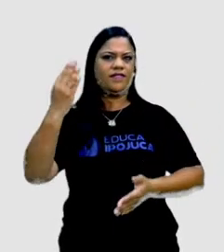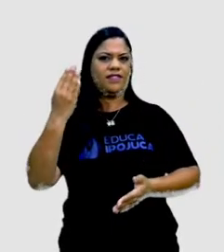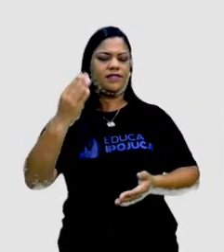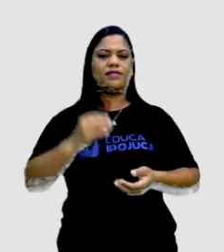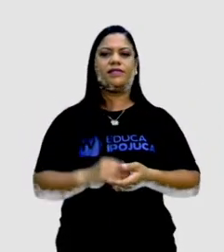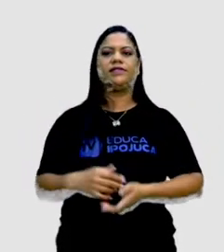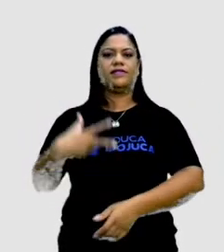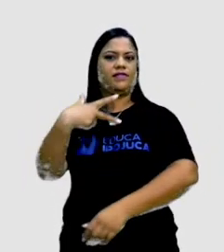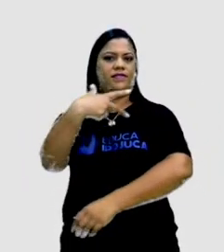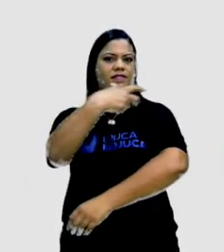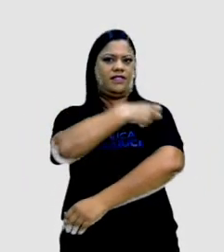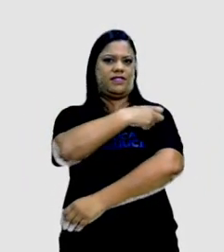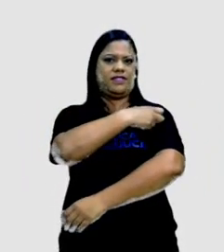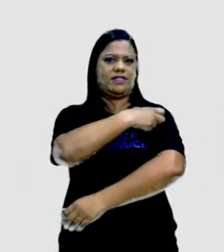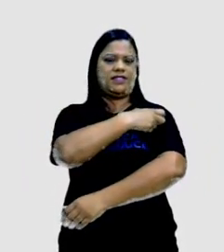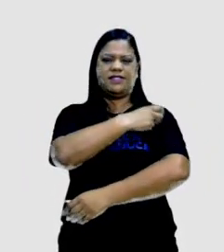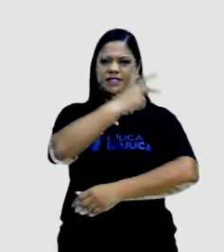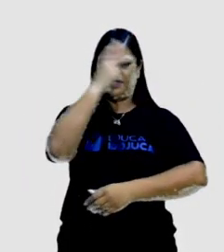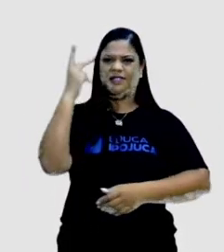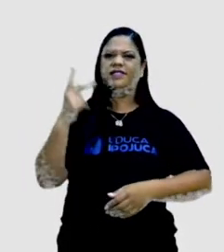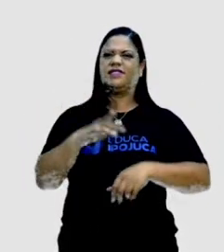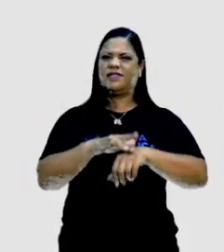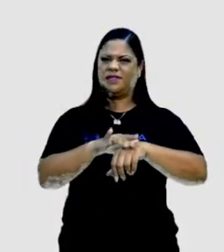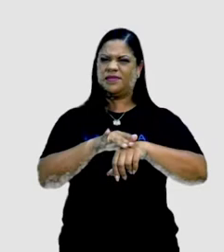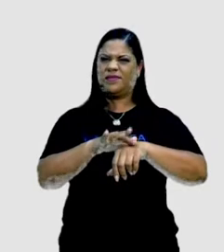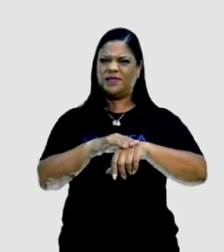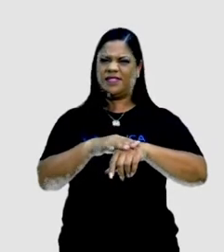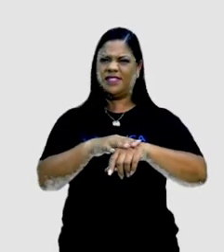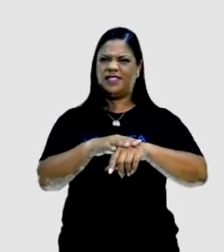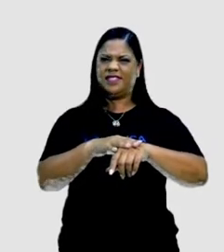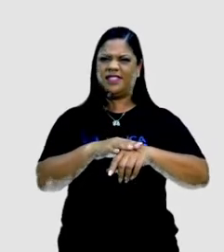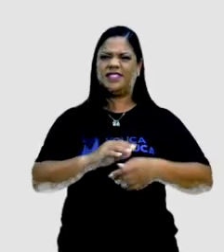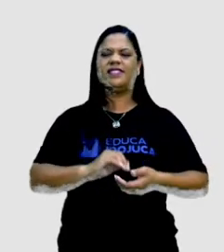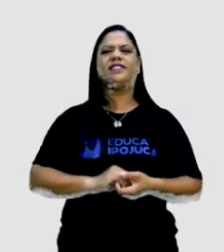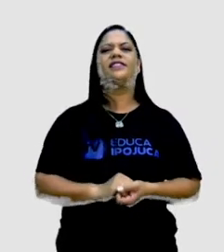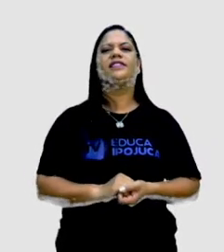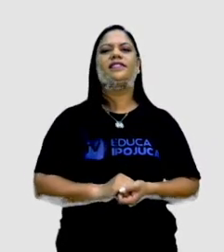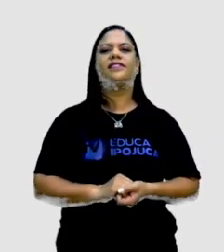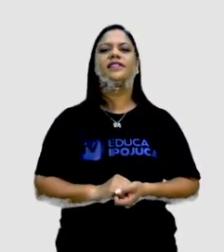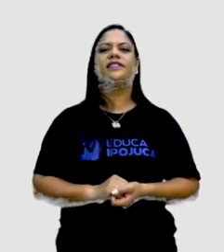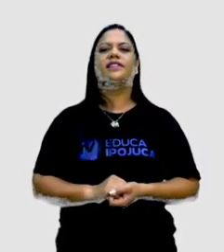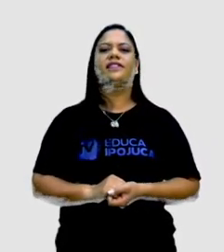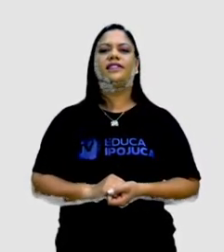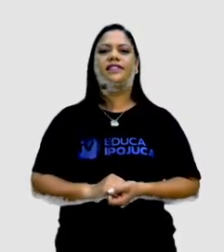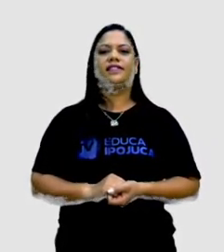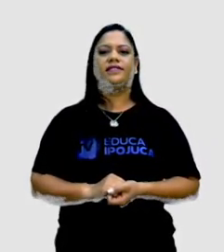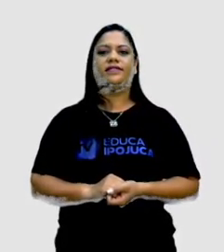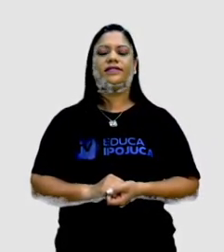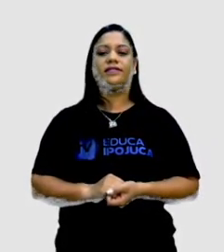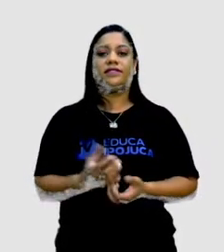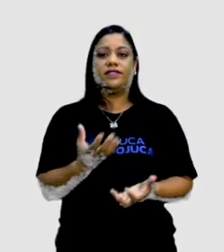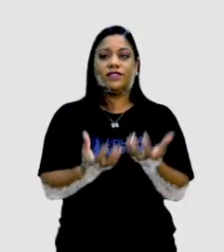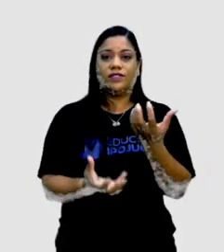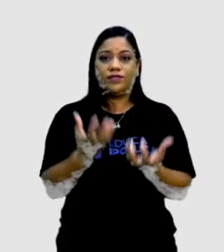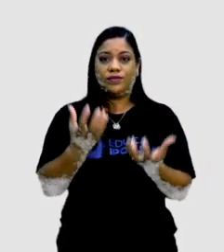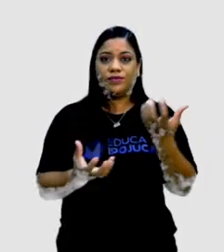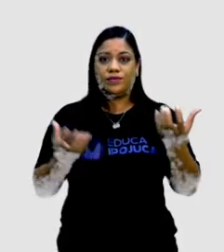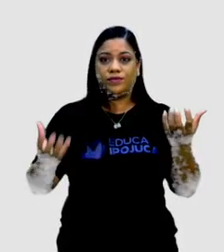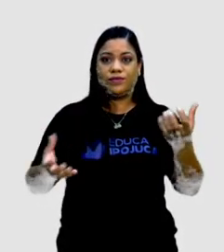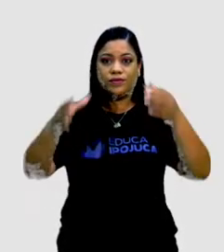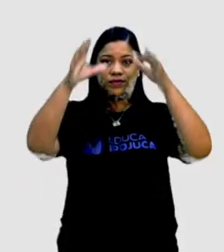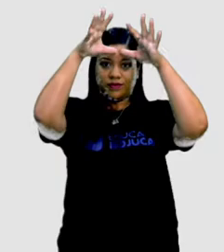Vacinas causam autismo. Esta informação é verdadeira ou ela é falsa? As queimadas na